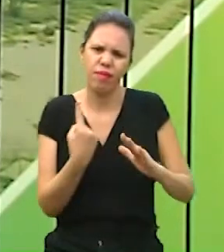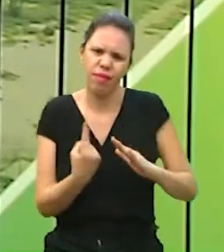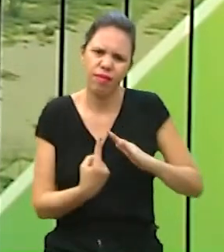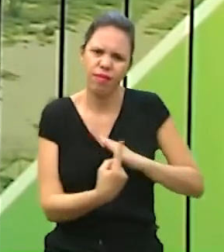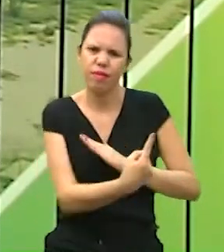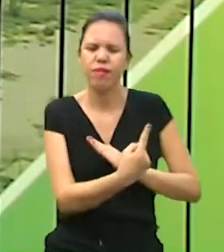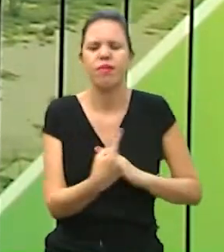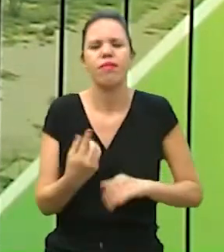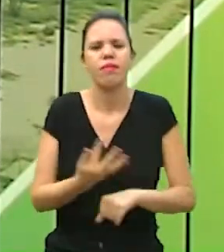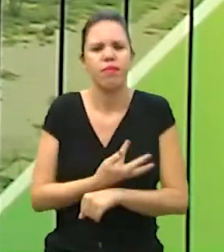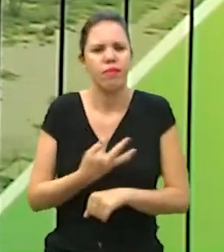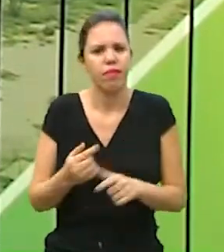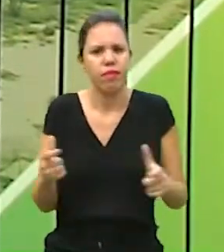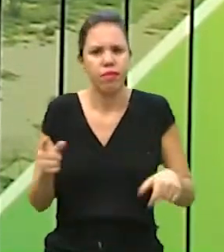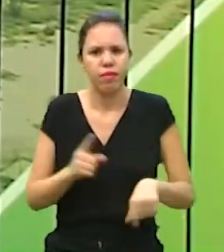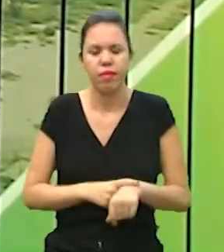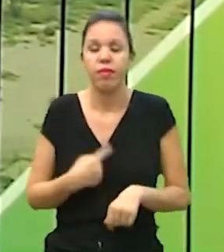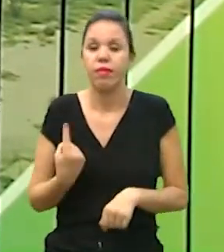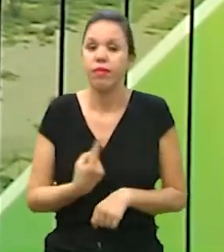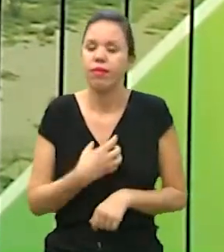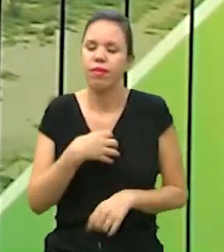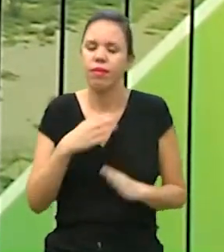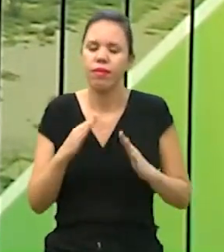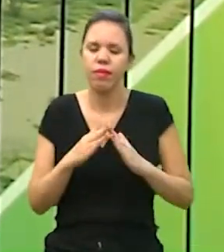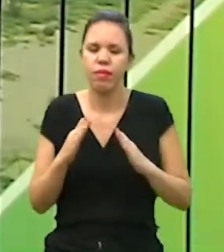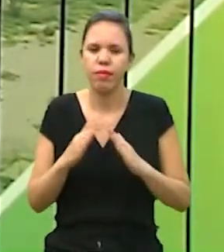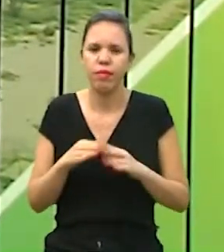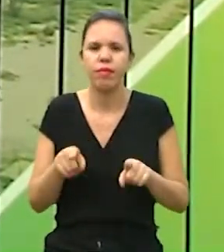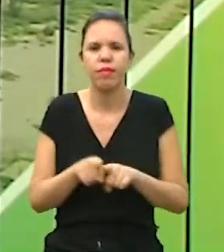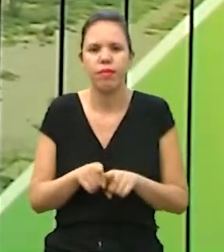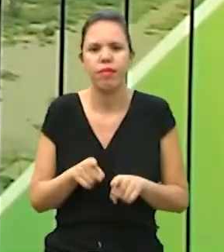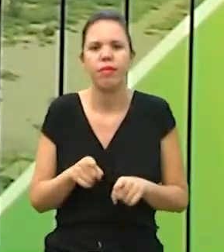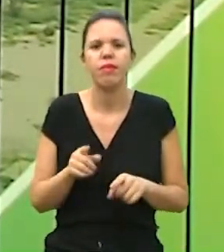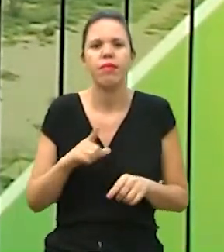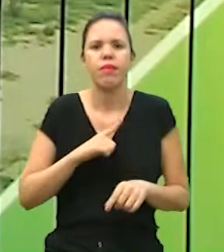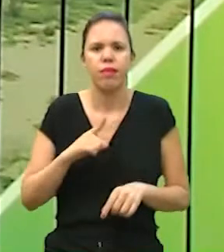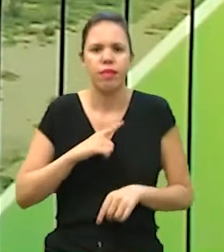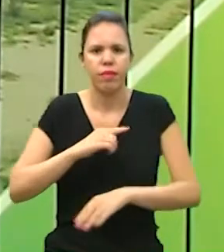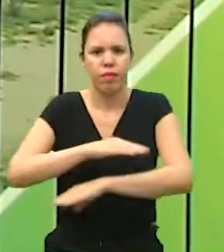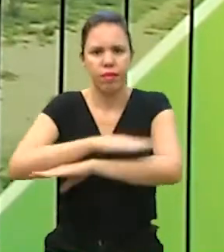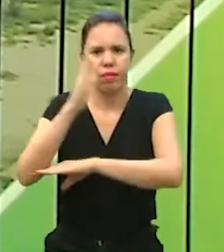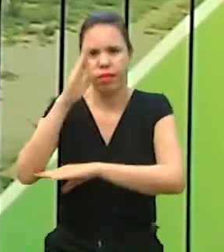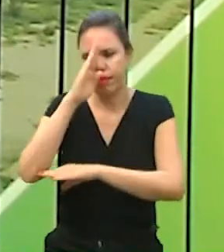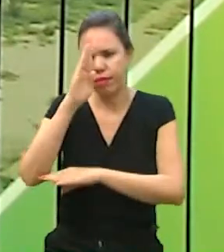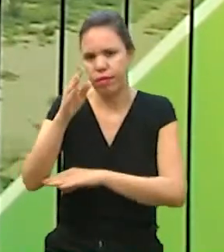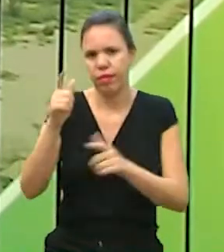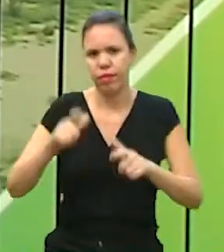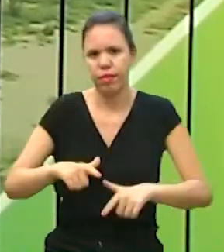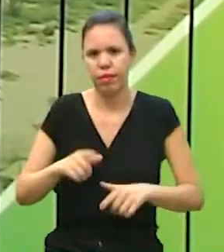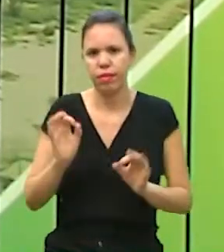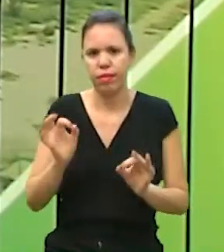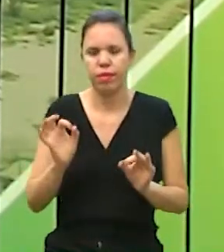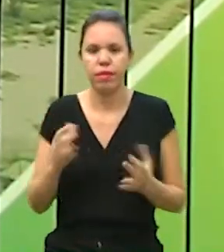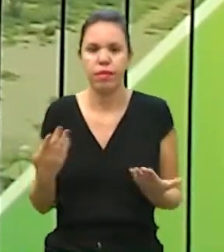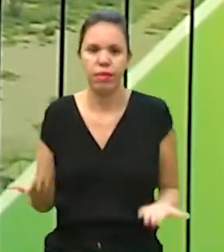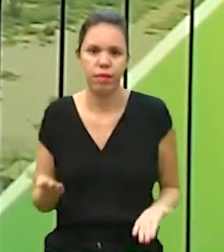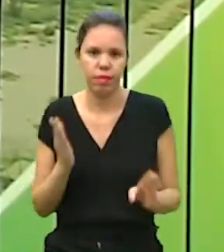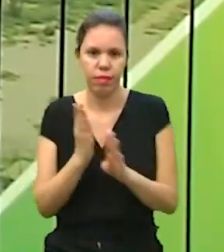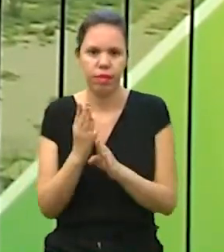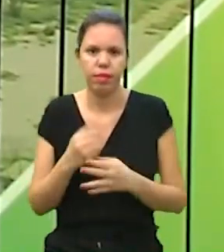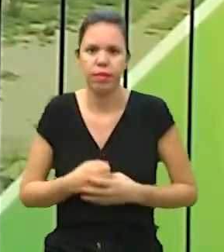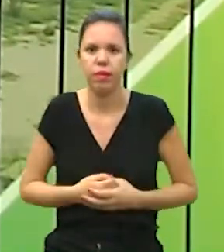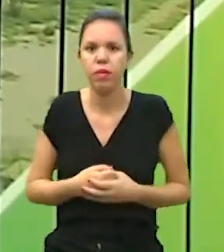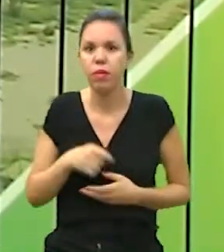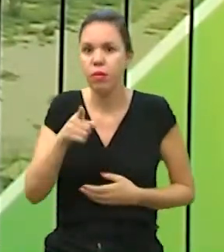isolamento social ou passando a maior parte do tempo em casa tem as janelas como principais companhias, certo? Se